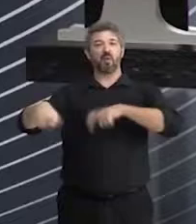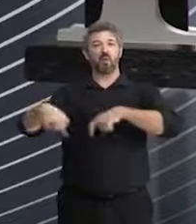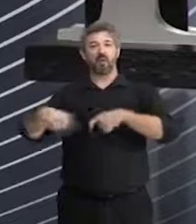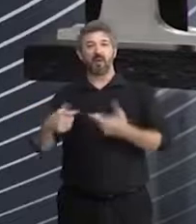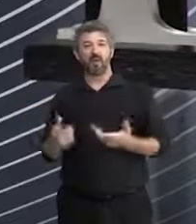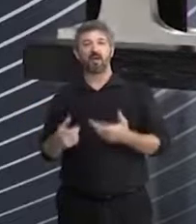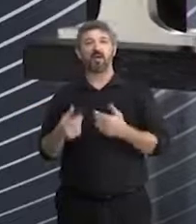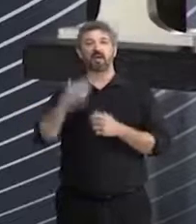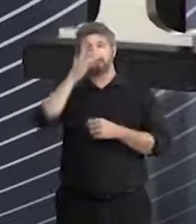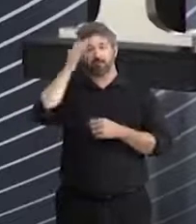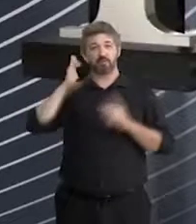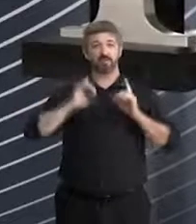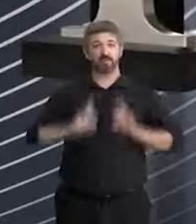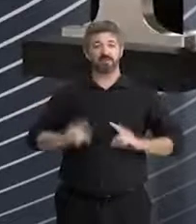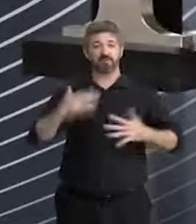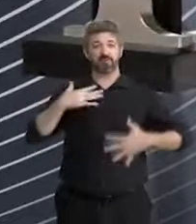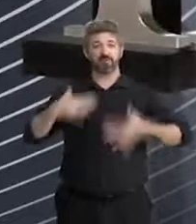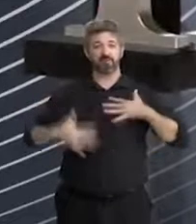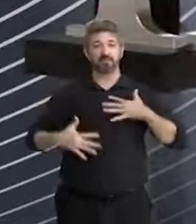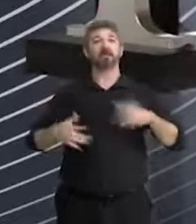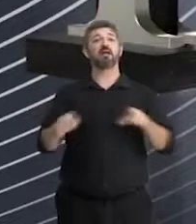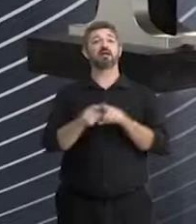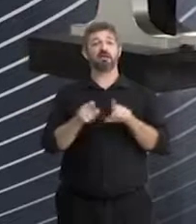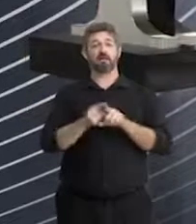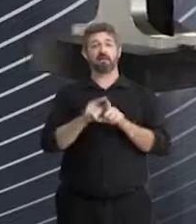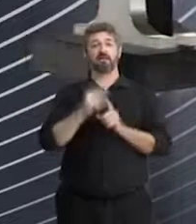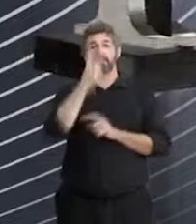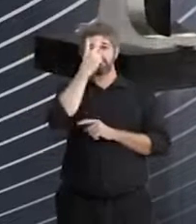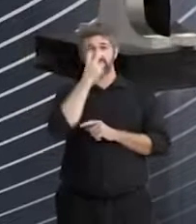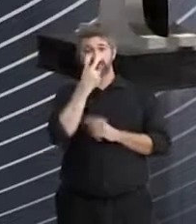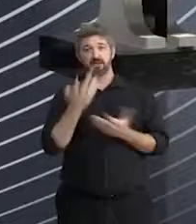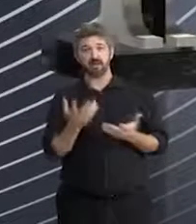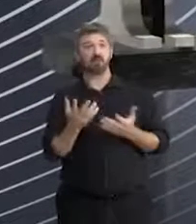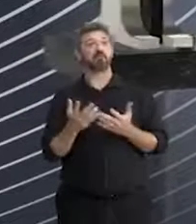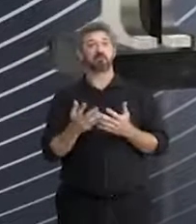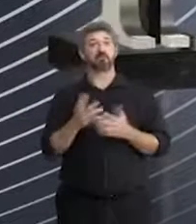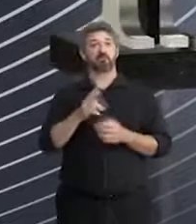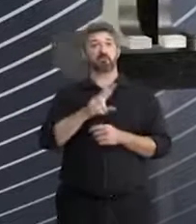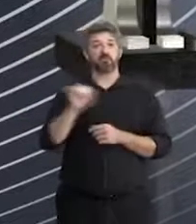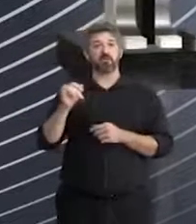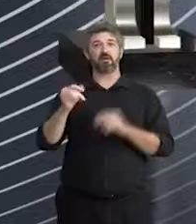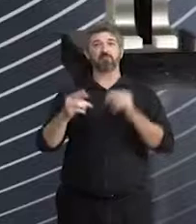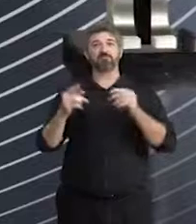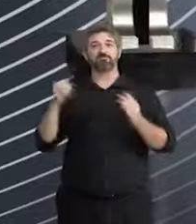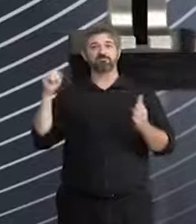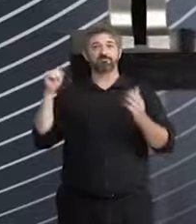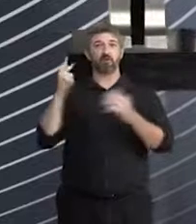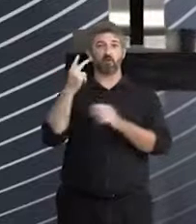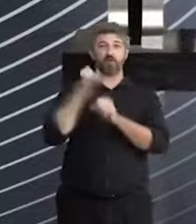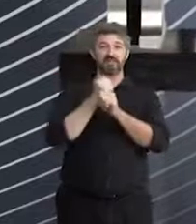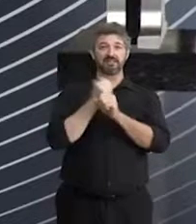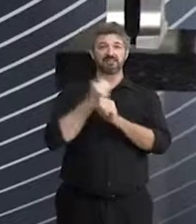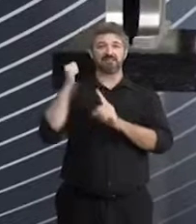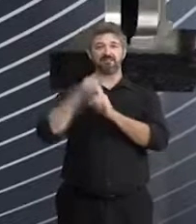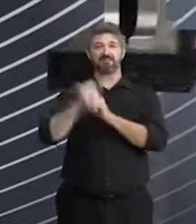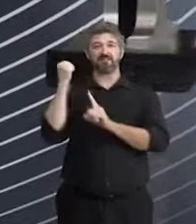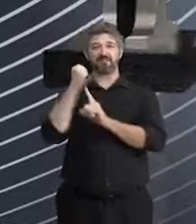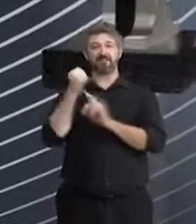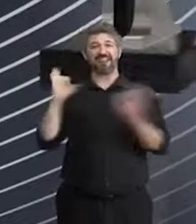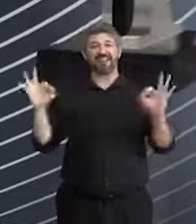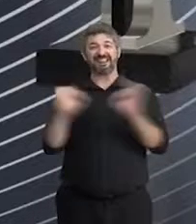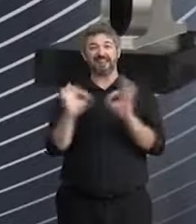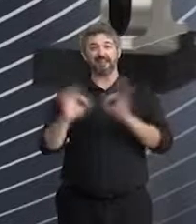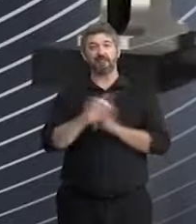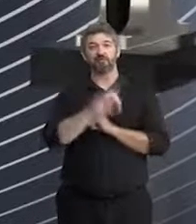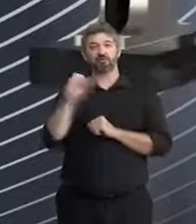para as deficientes físicas, deficientes visuais. E vamos completar o marco de dois anos sem feminicídio, agora no